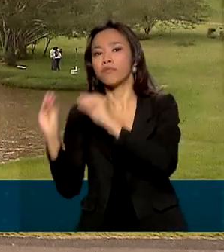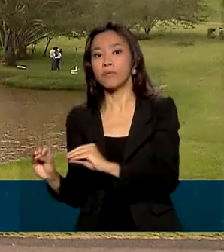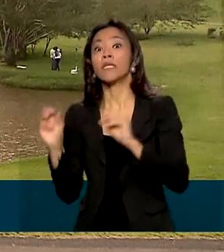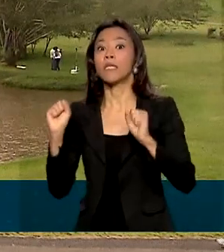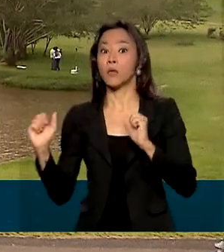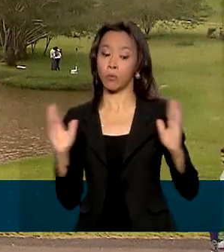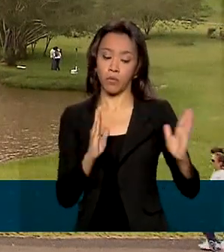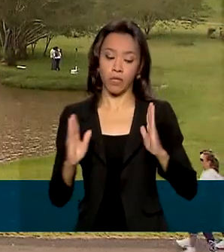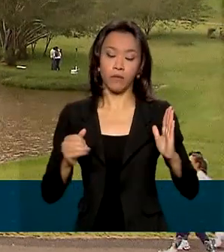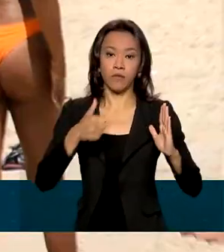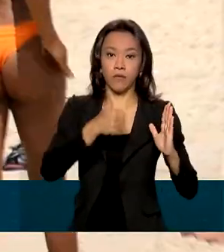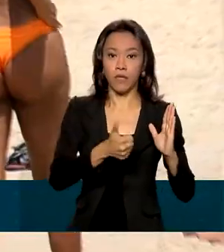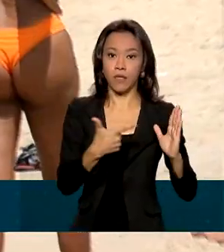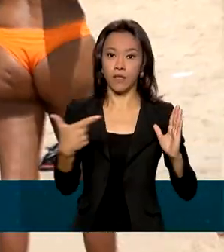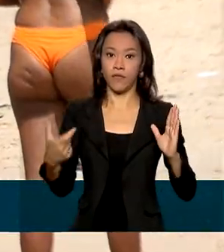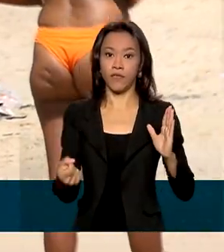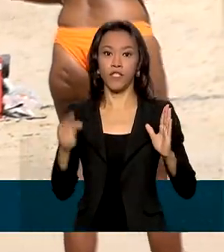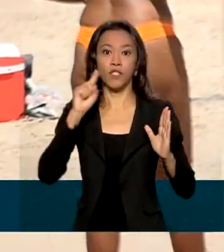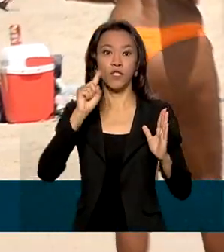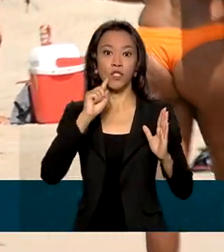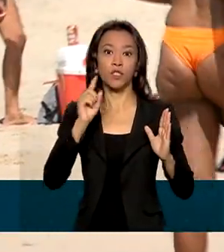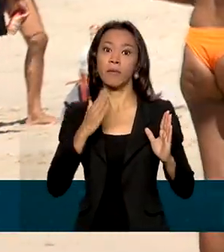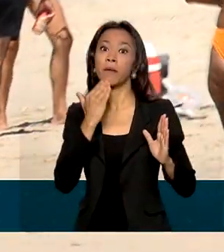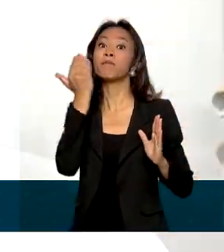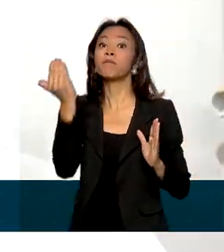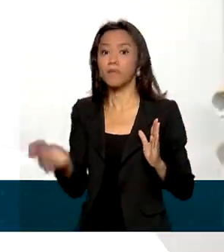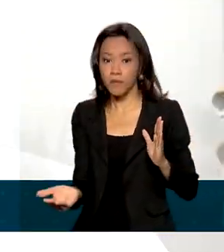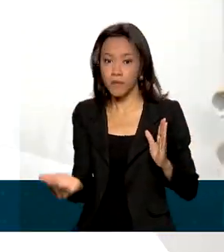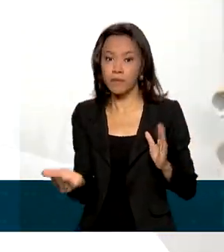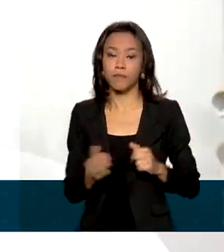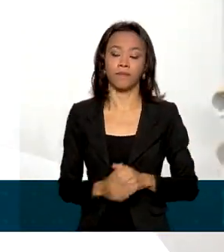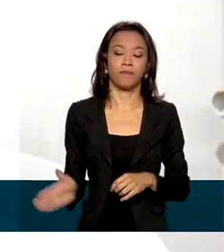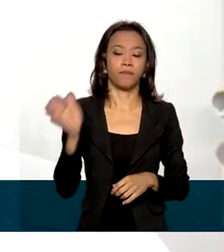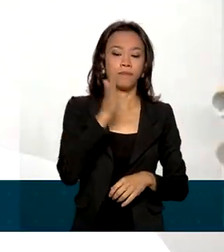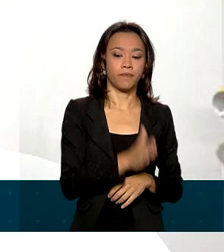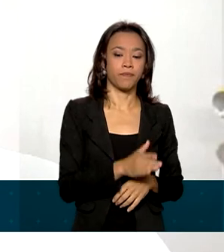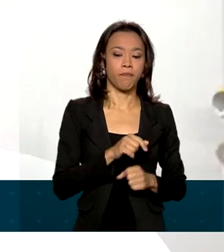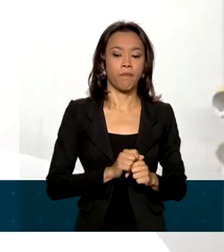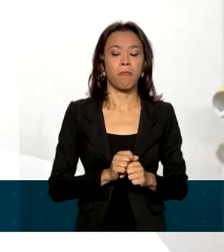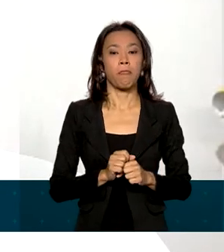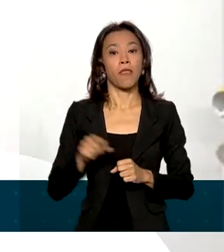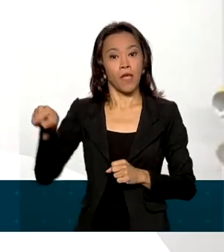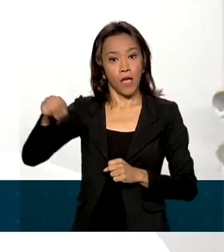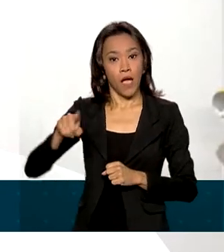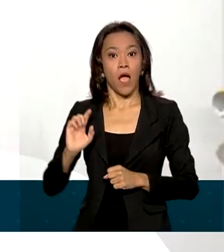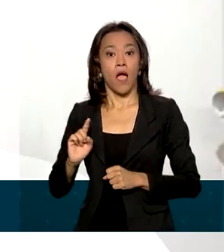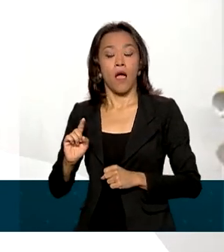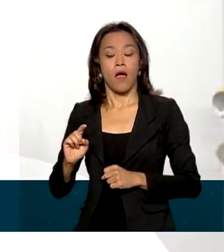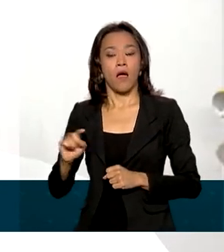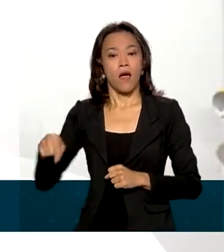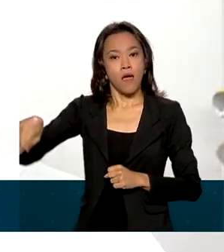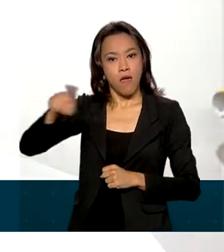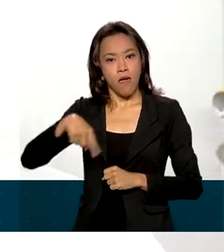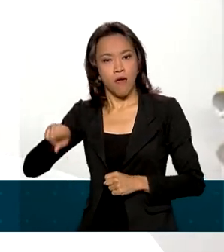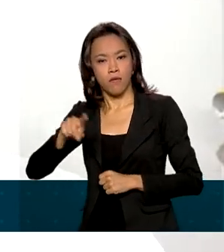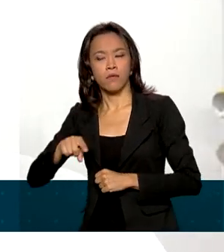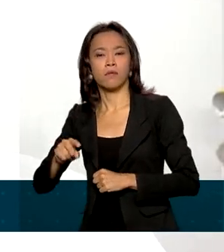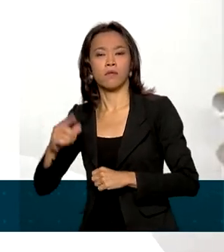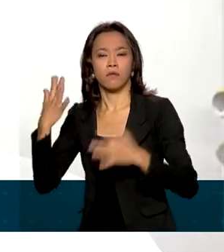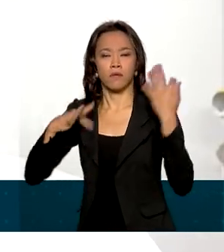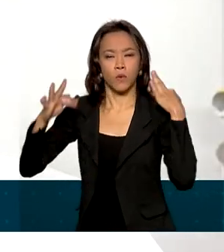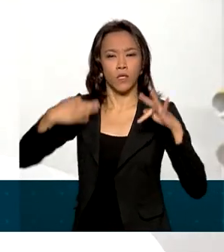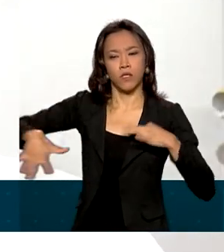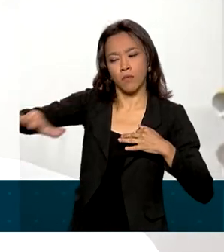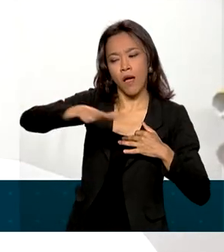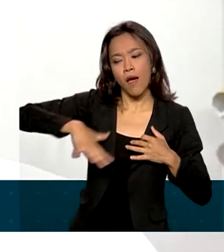120 dias para realizar a solicitação. O fornecedor vai poder adotar duas medidas.